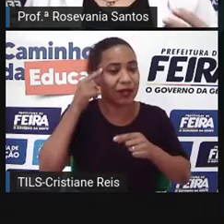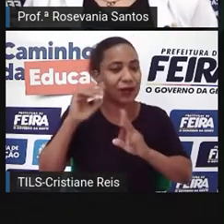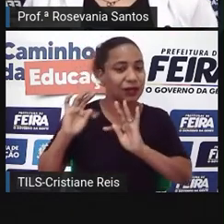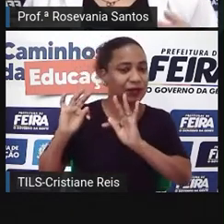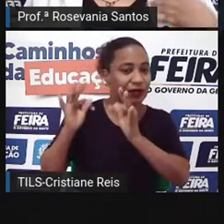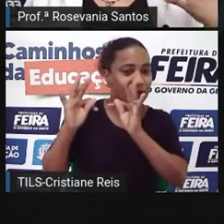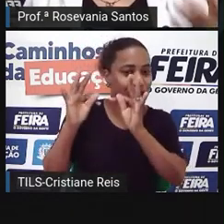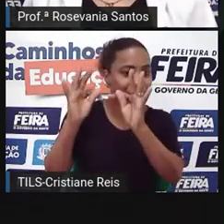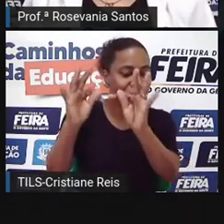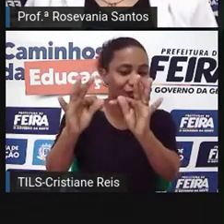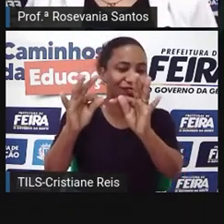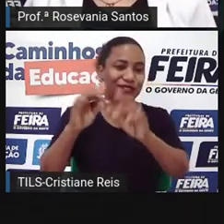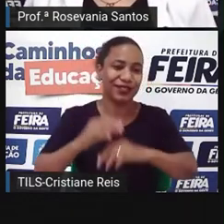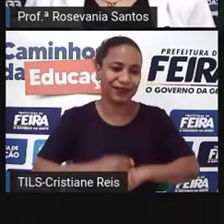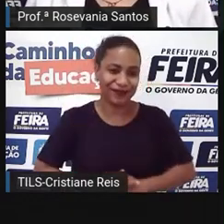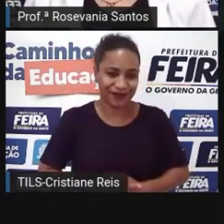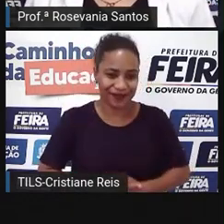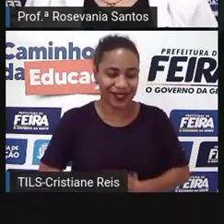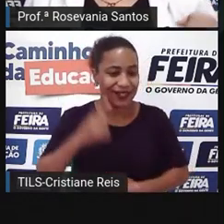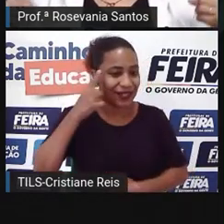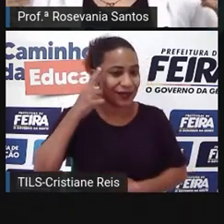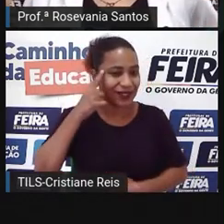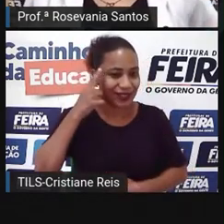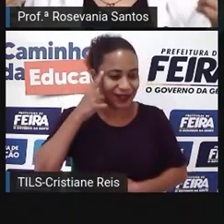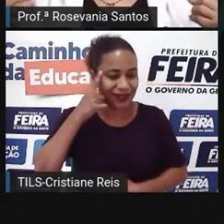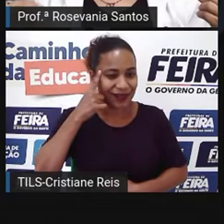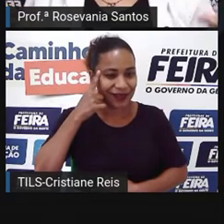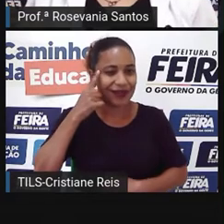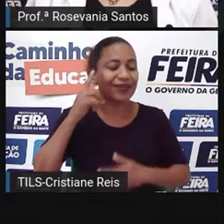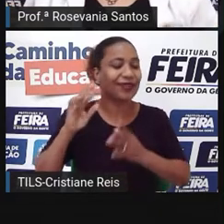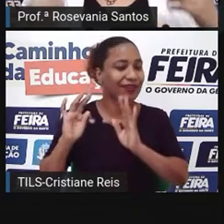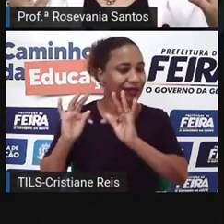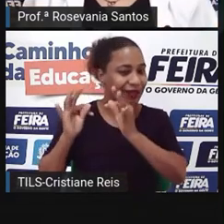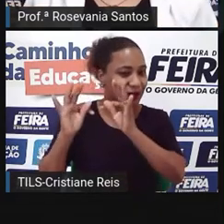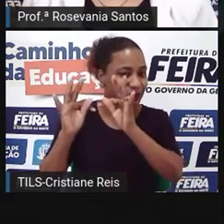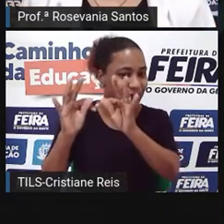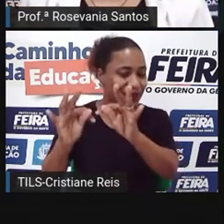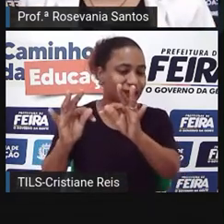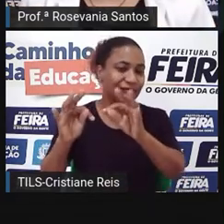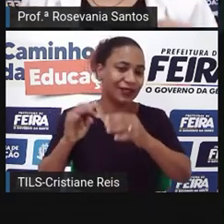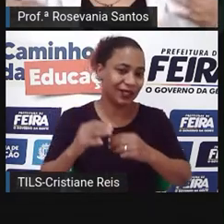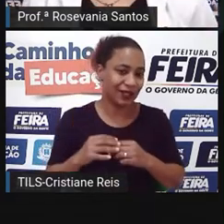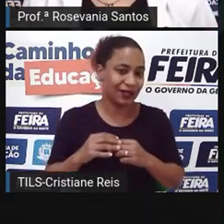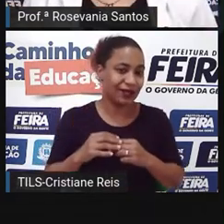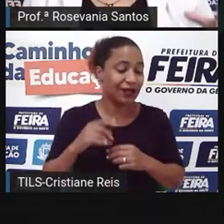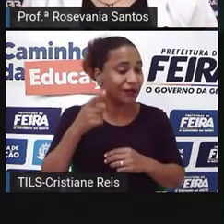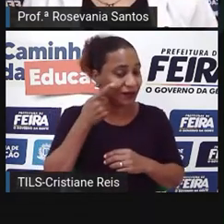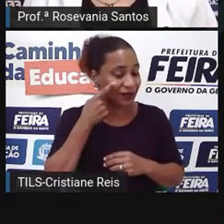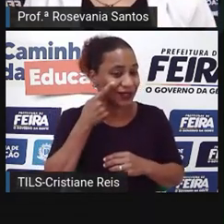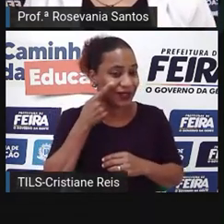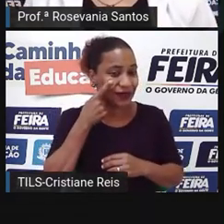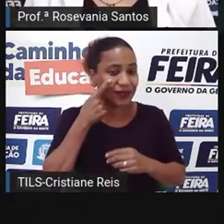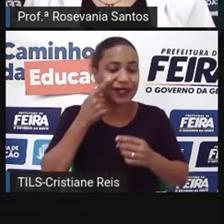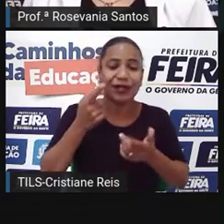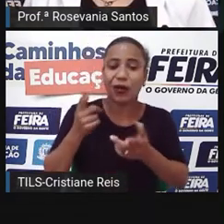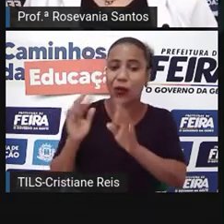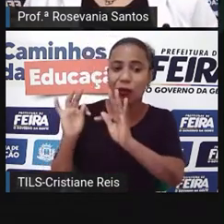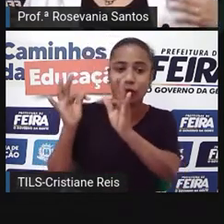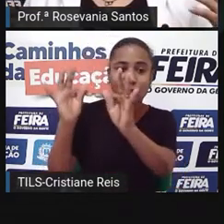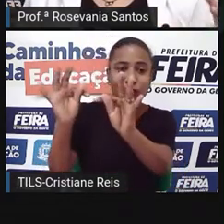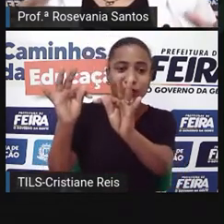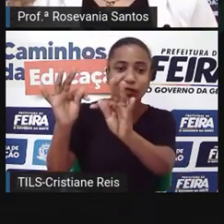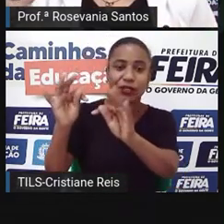Você lembra de inovação tecnológica, você lembra de soluções inteligentes para a maioria das coisas, né?